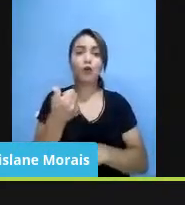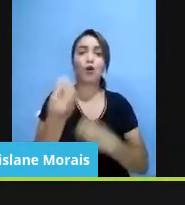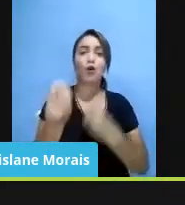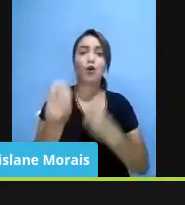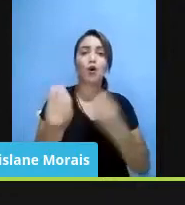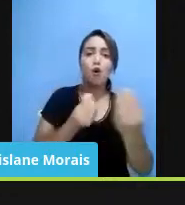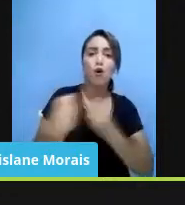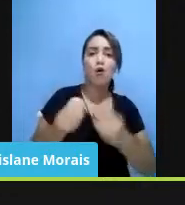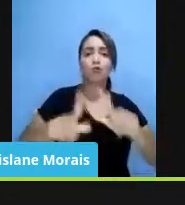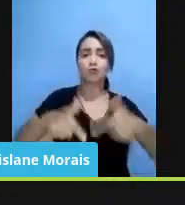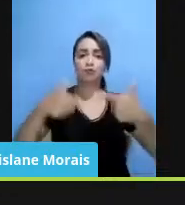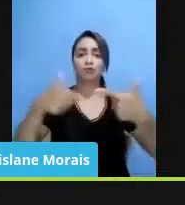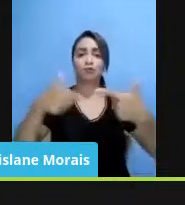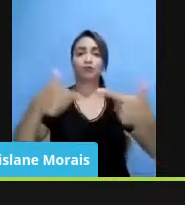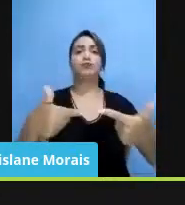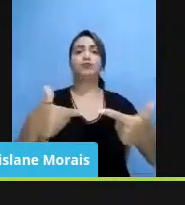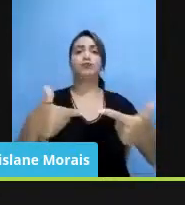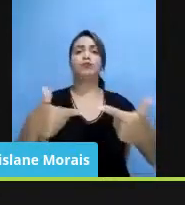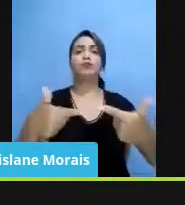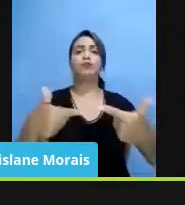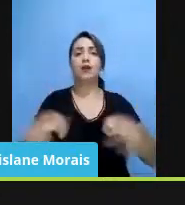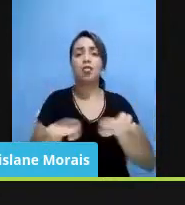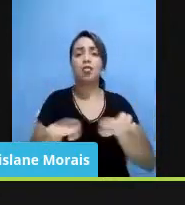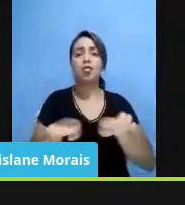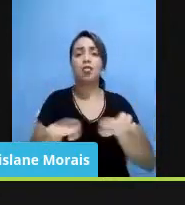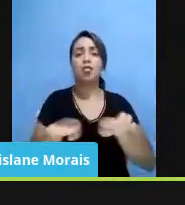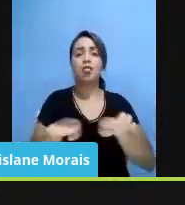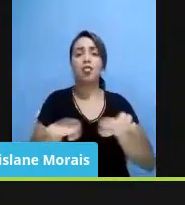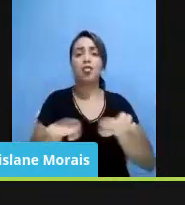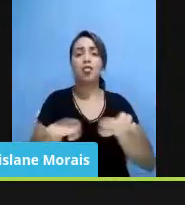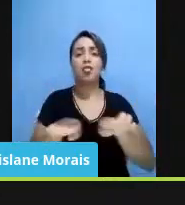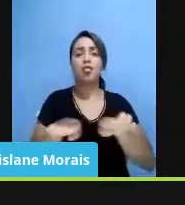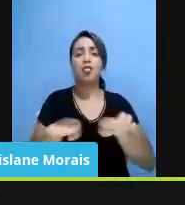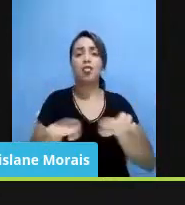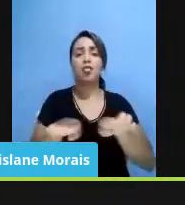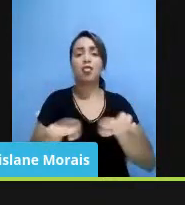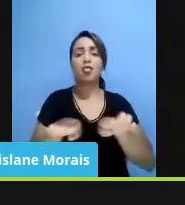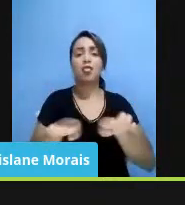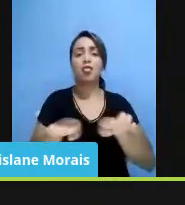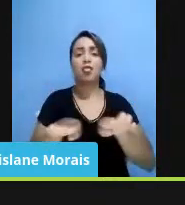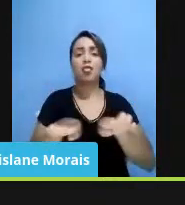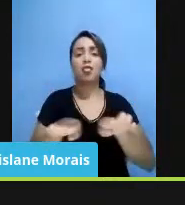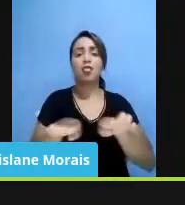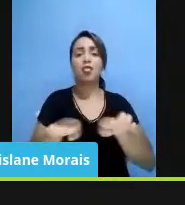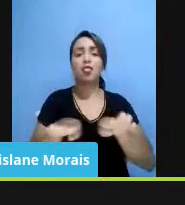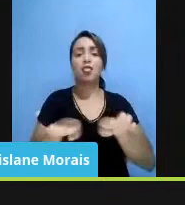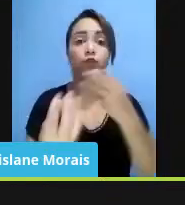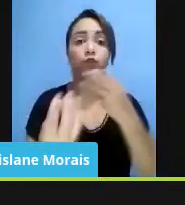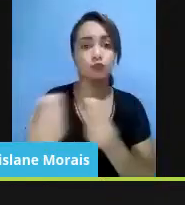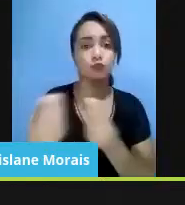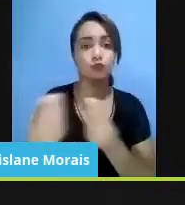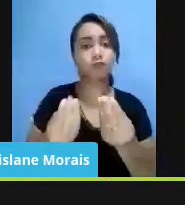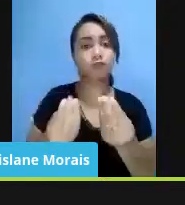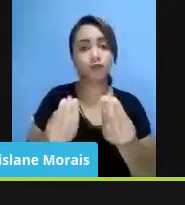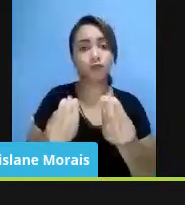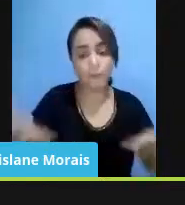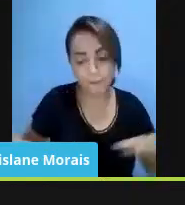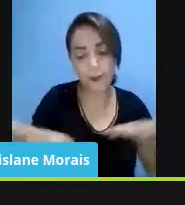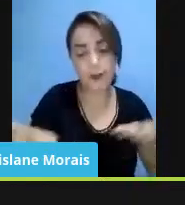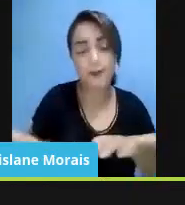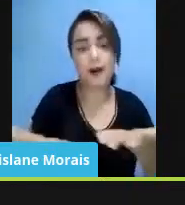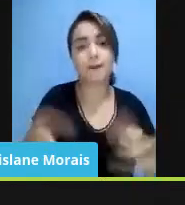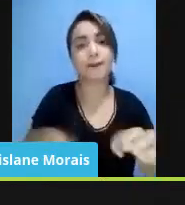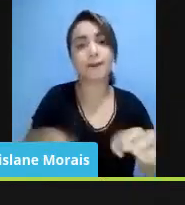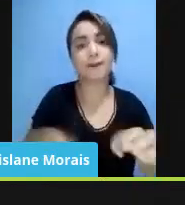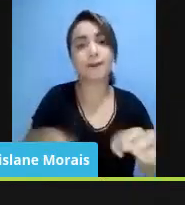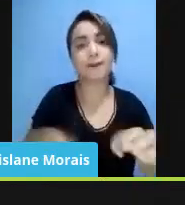de pressionar, de mobilizar, a gente tem hoje na rede social uma forma disso, né? Então, eu queria, inclusive, dar